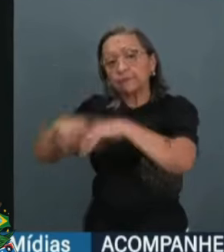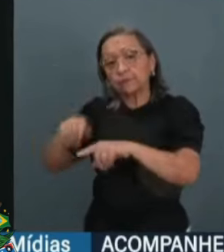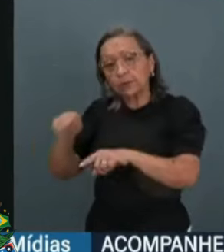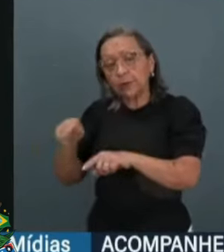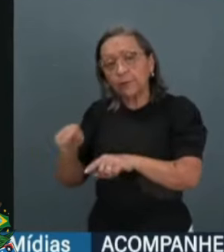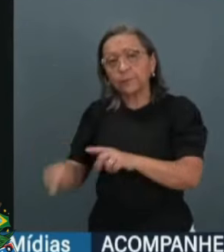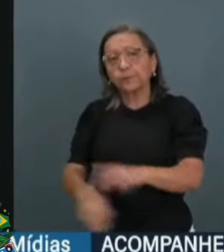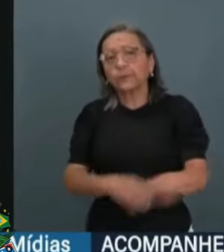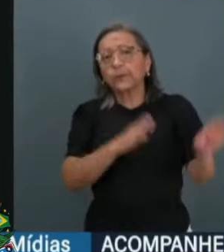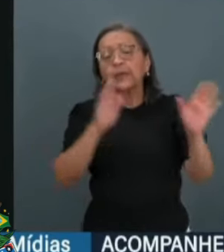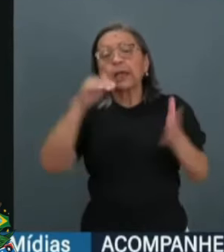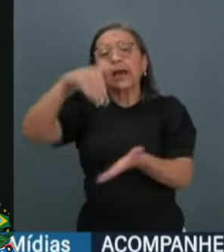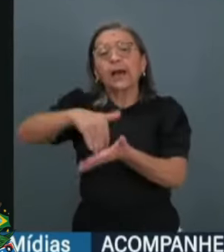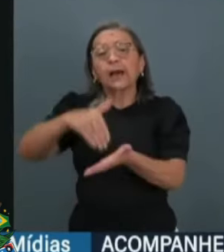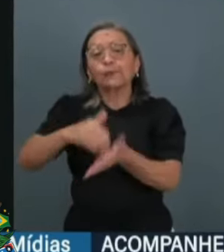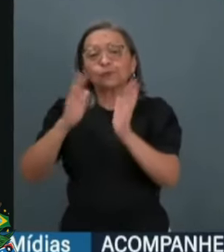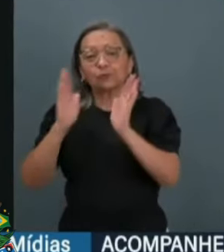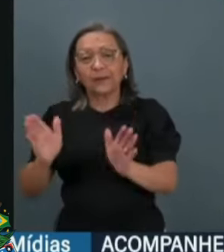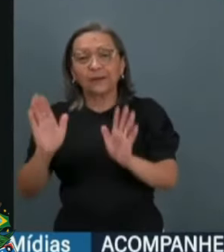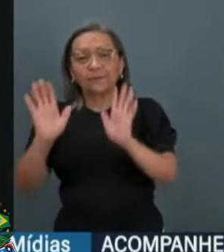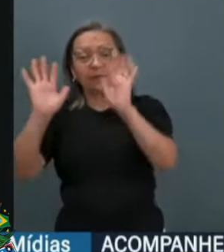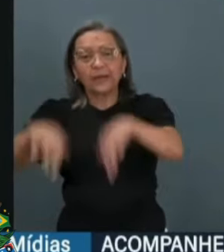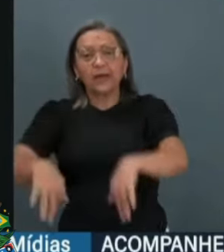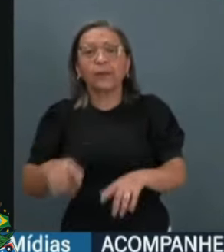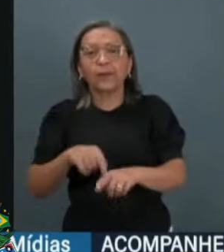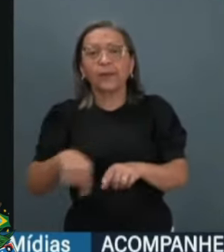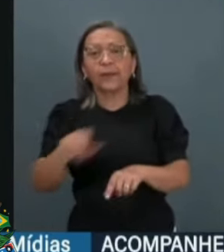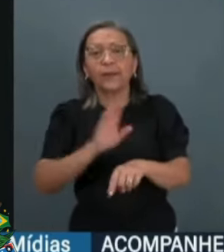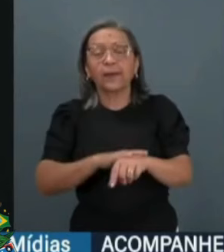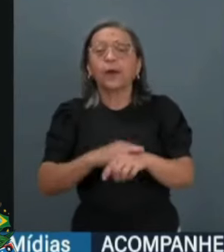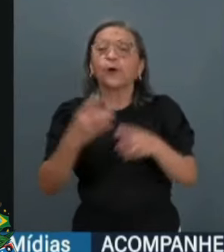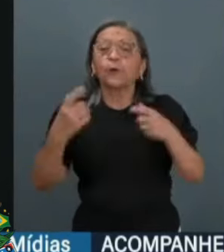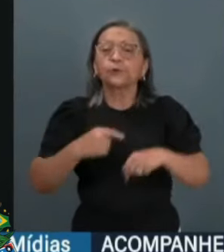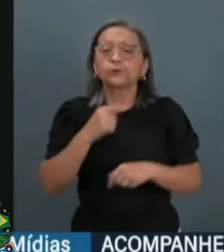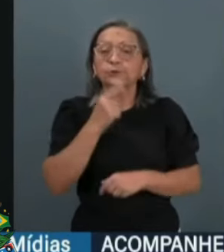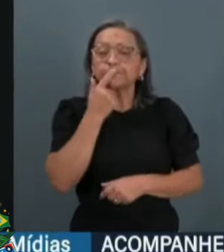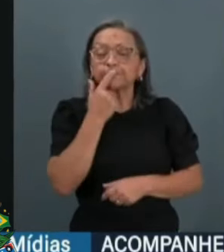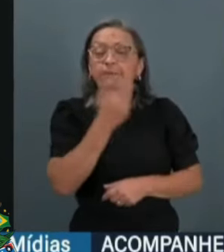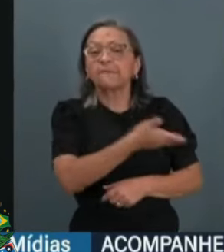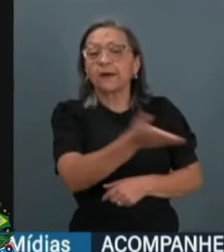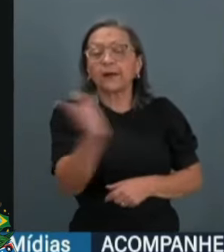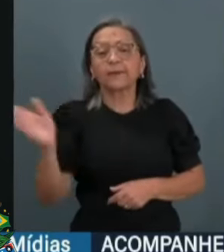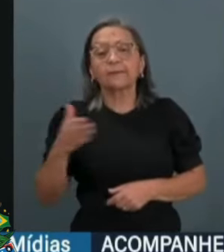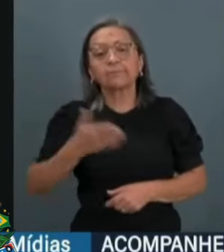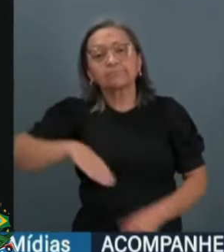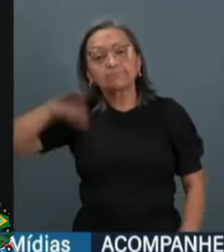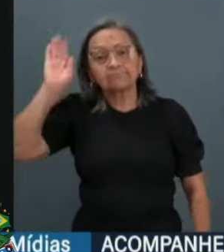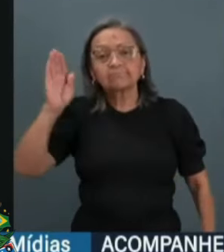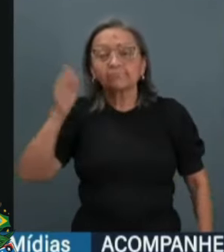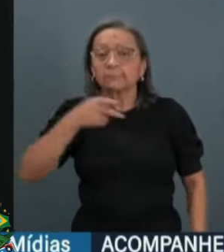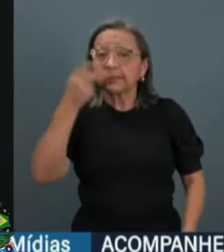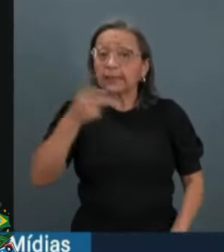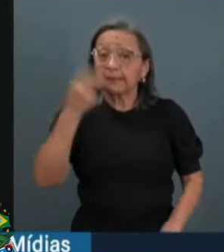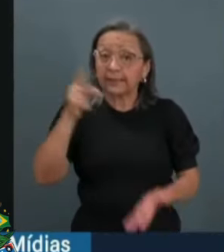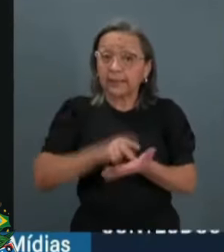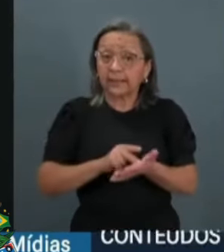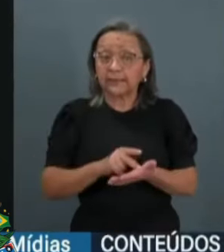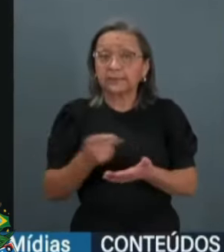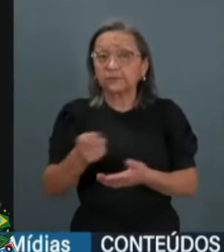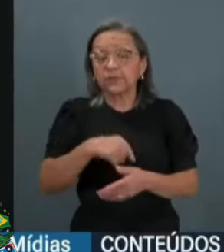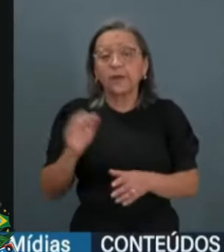E a última fase é a fase onde você vai declarar se você vota pela